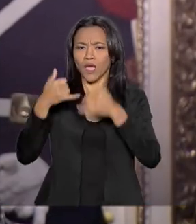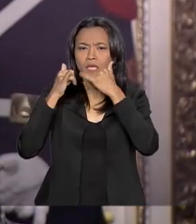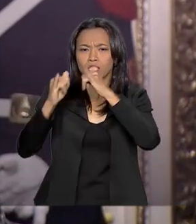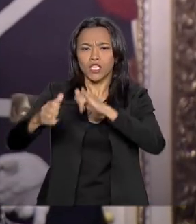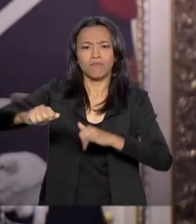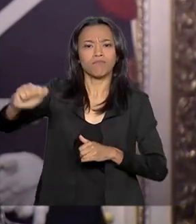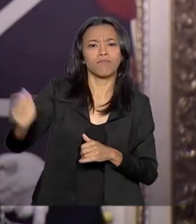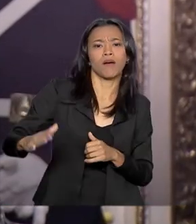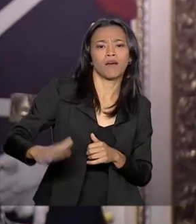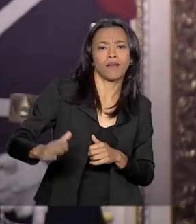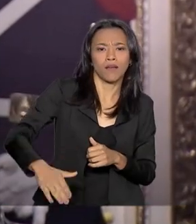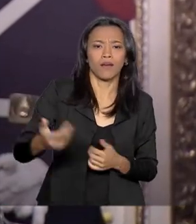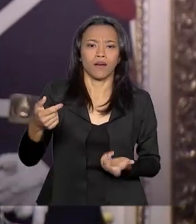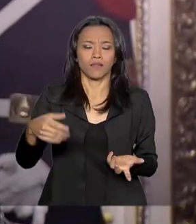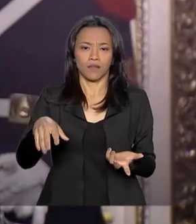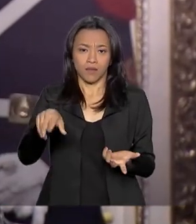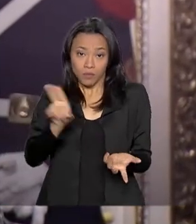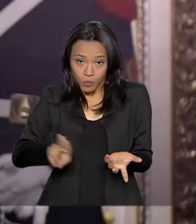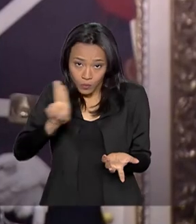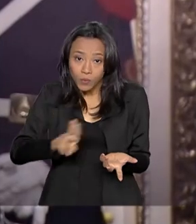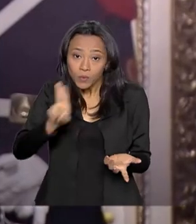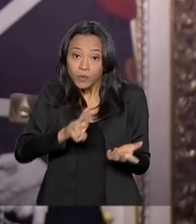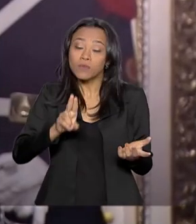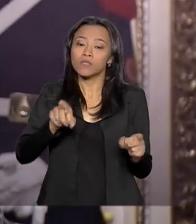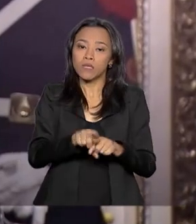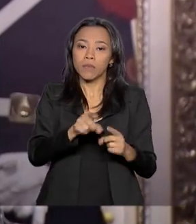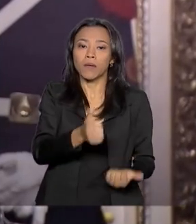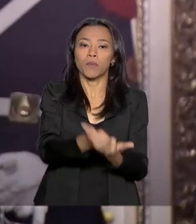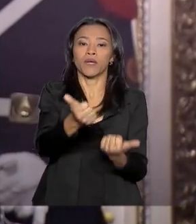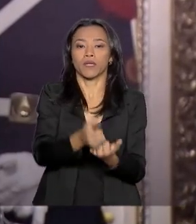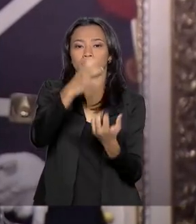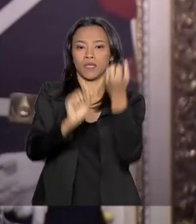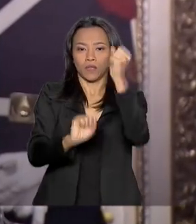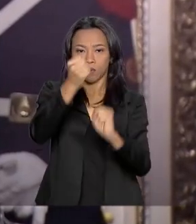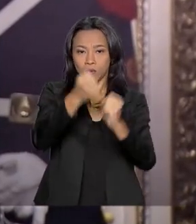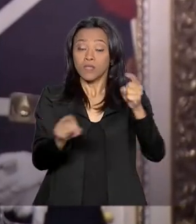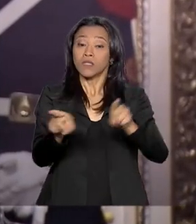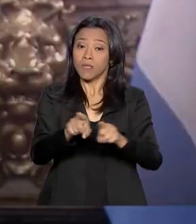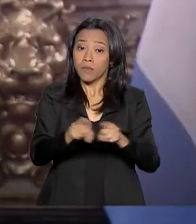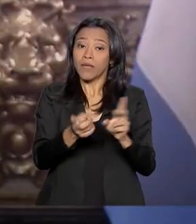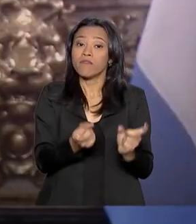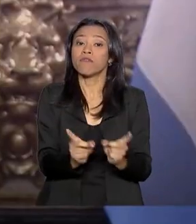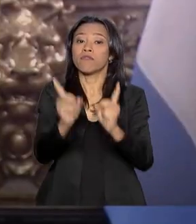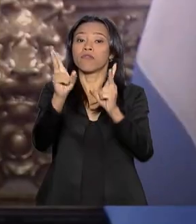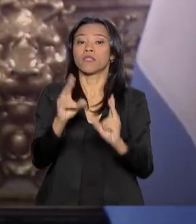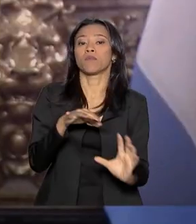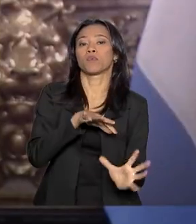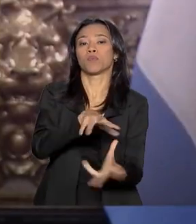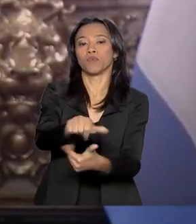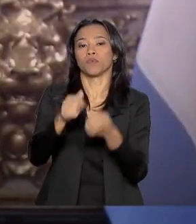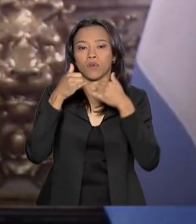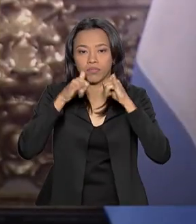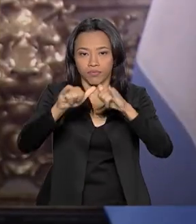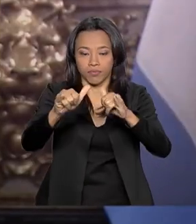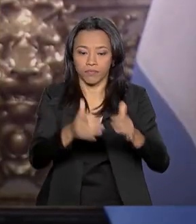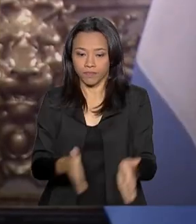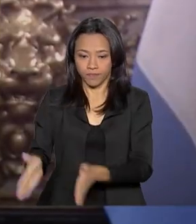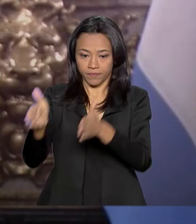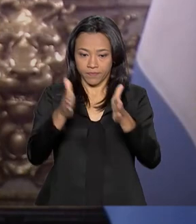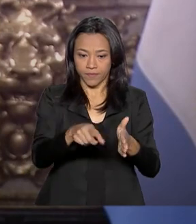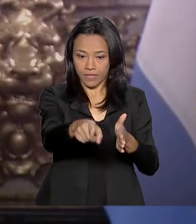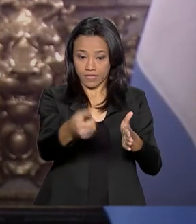para o consumo, para o desenvolvimento industrial, mas também para exportar para o mundo. Todos sabem da